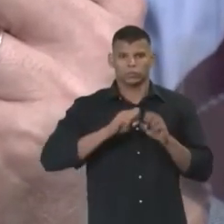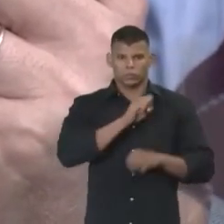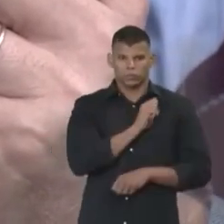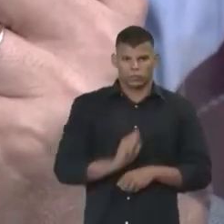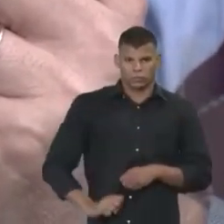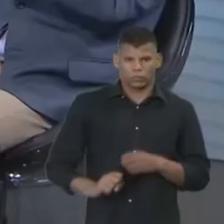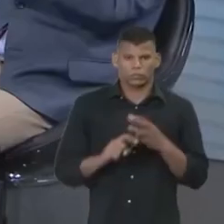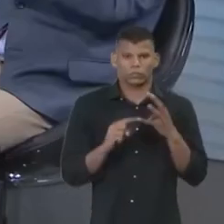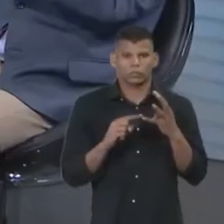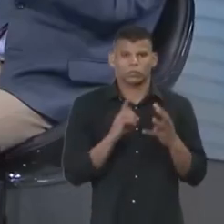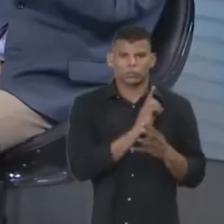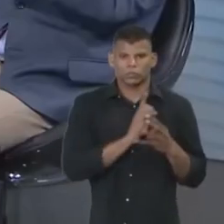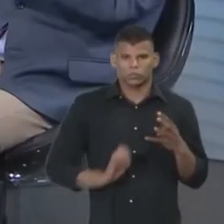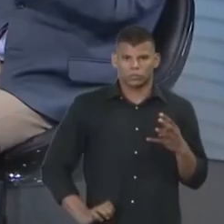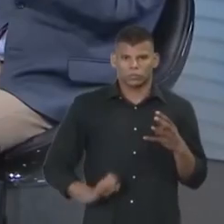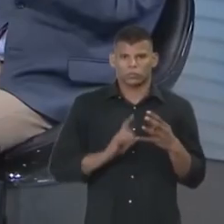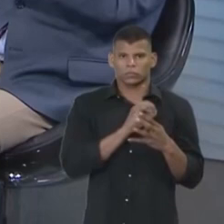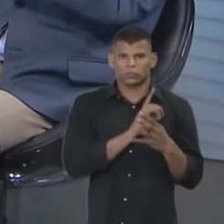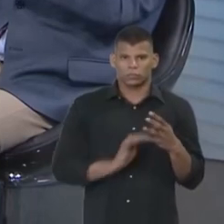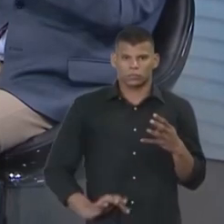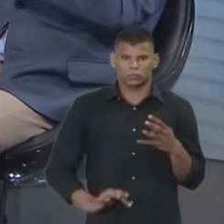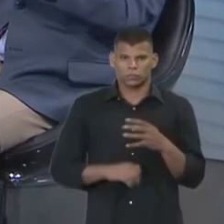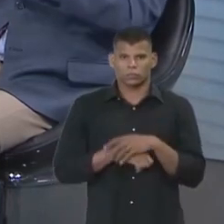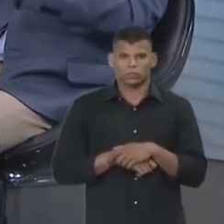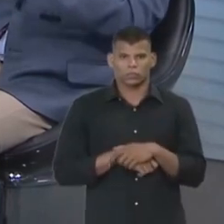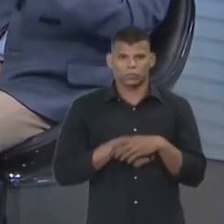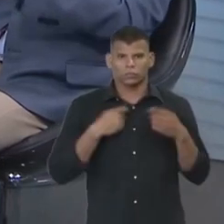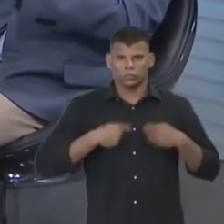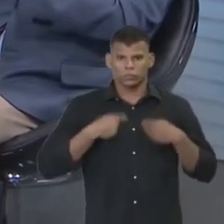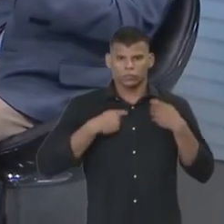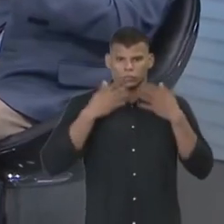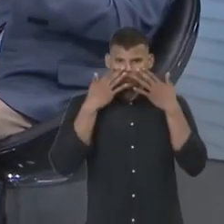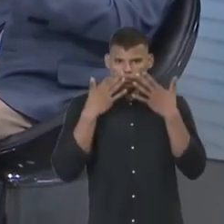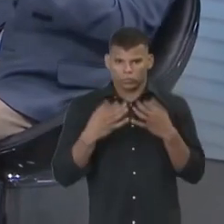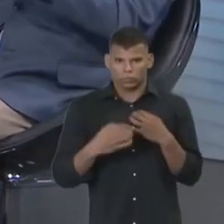deputado federal, estadual. A gente precisa olhar para isso mesmo.